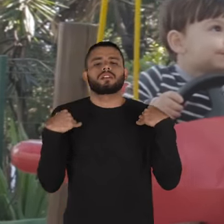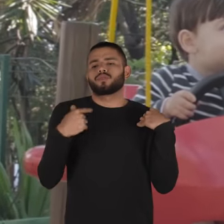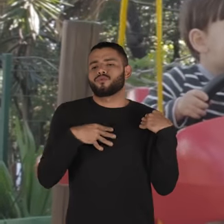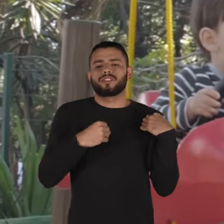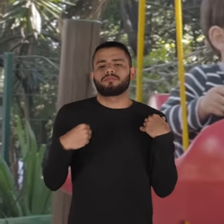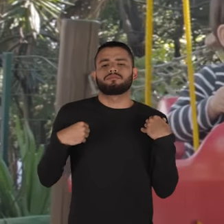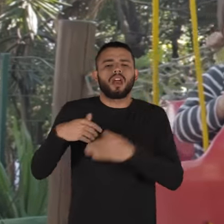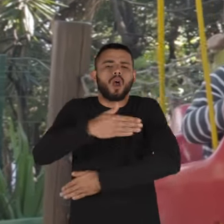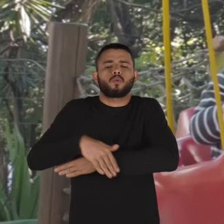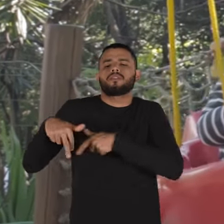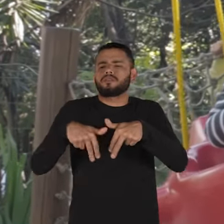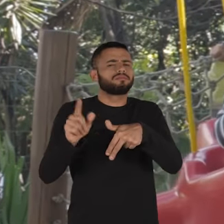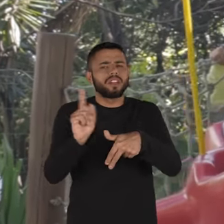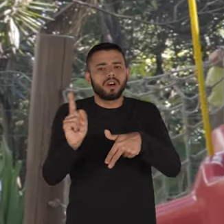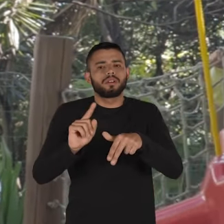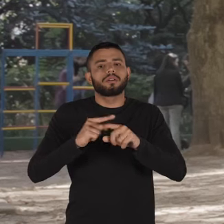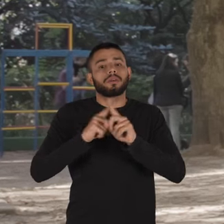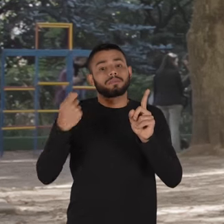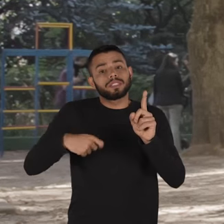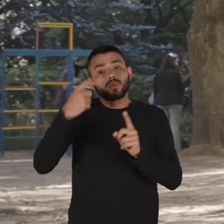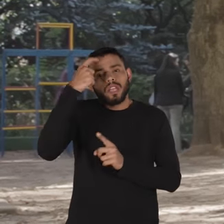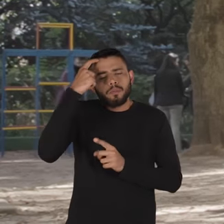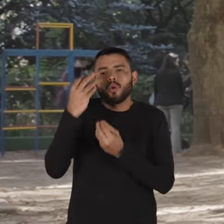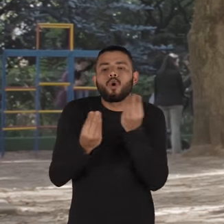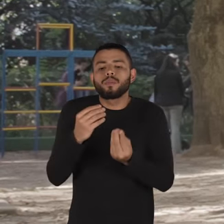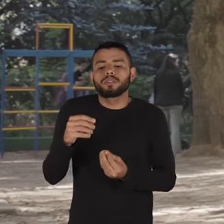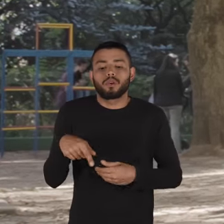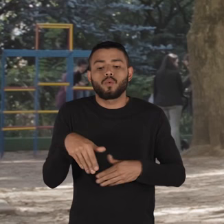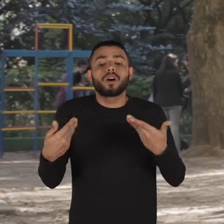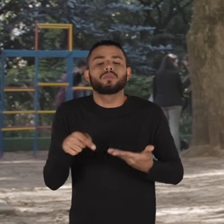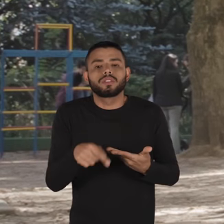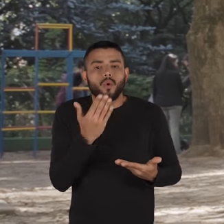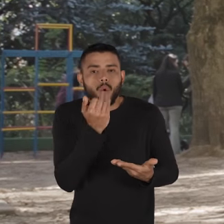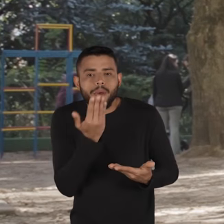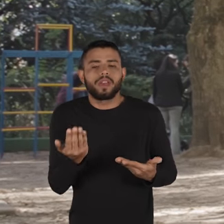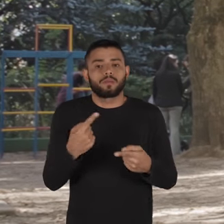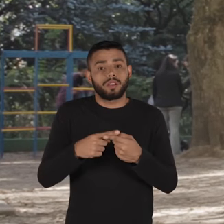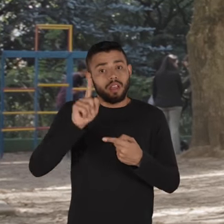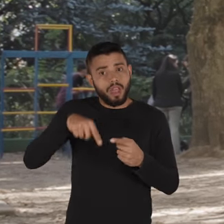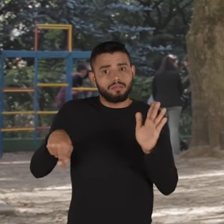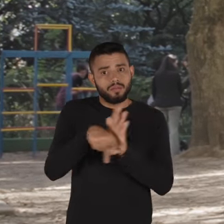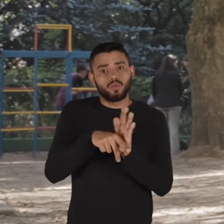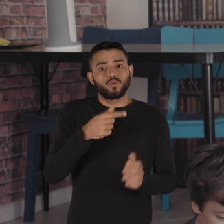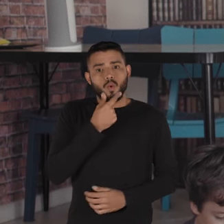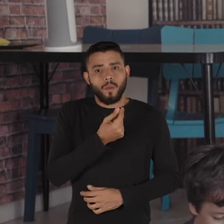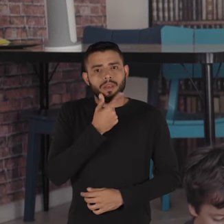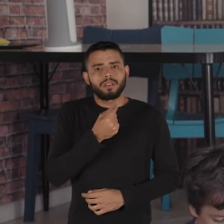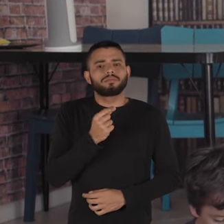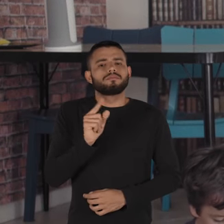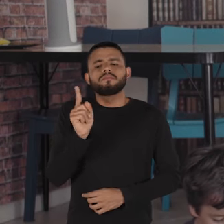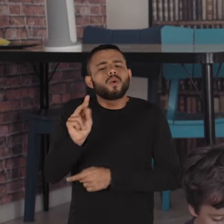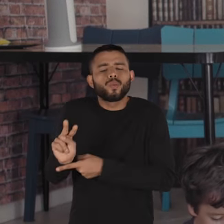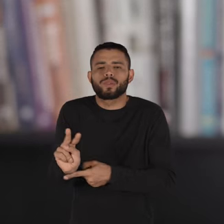sair da rua, mas sair e pensar num tempo, uma logística de comida, que faz parte do homem, a questão